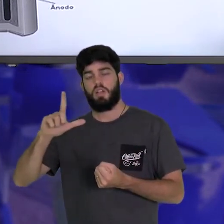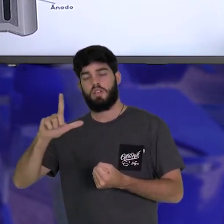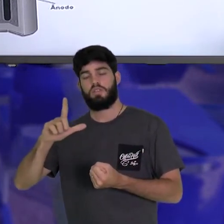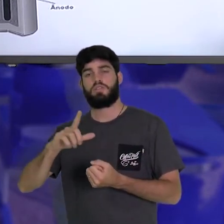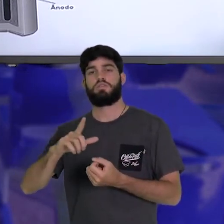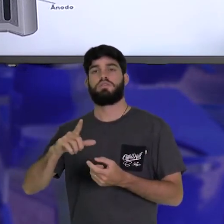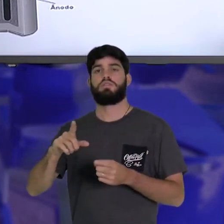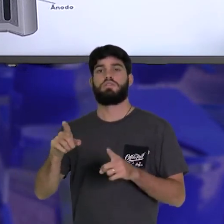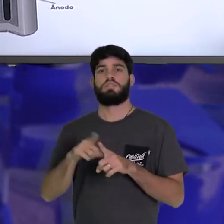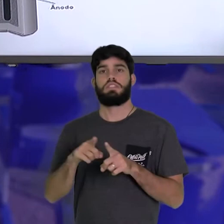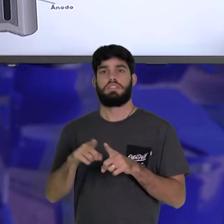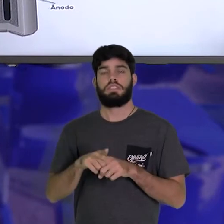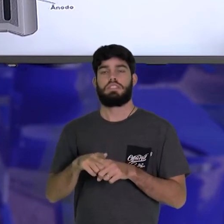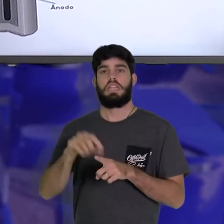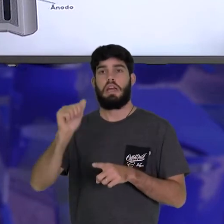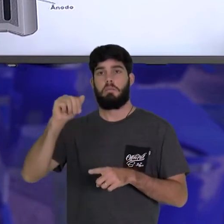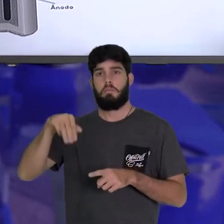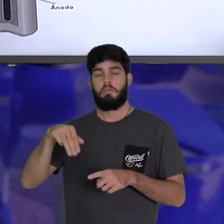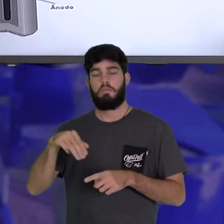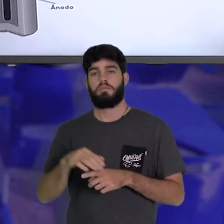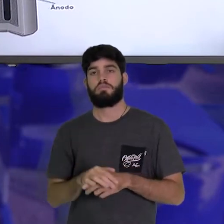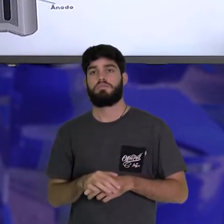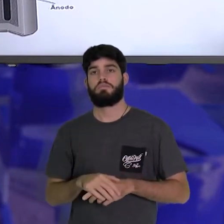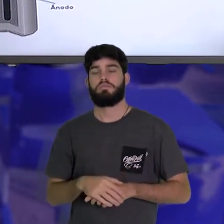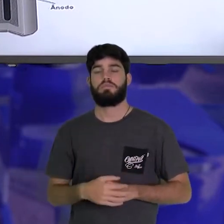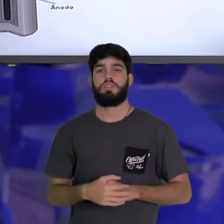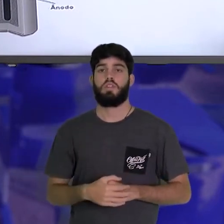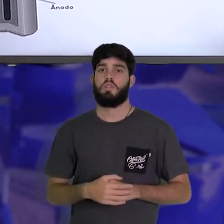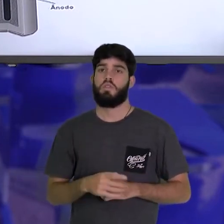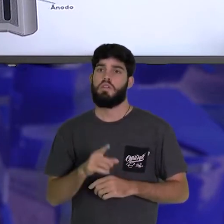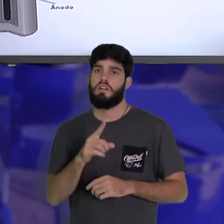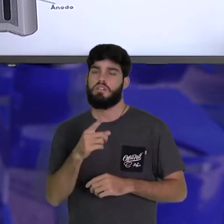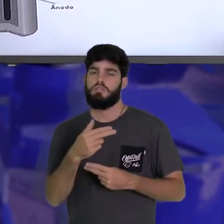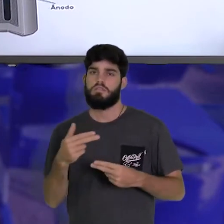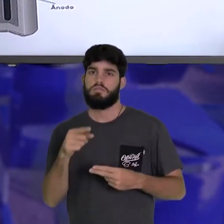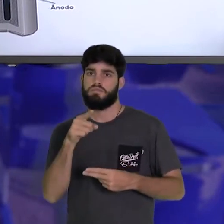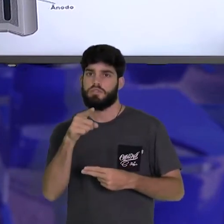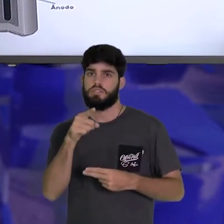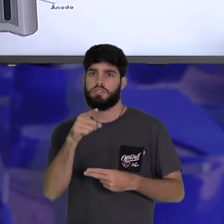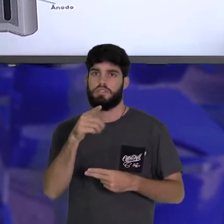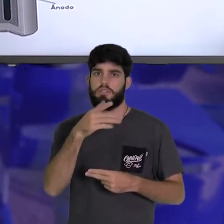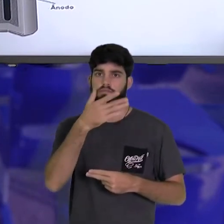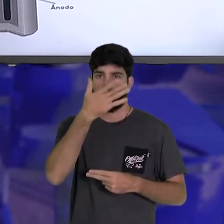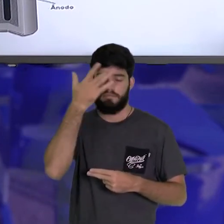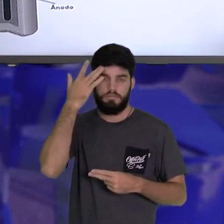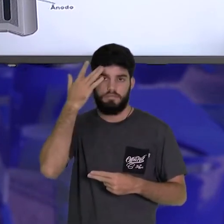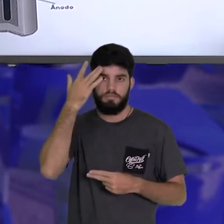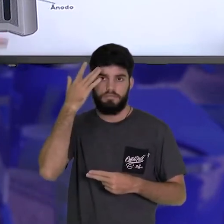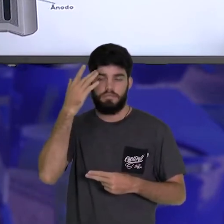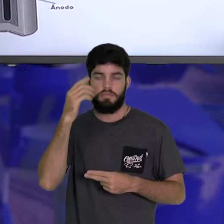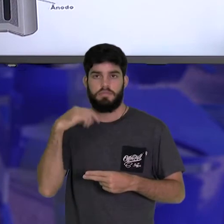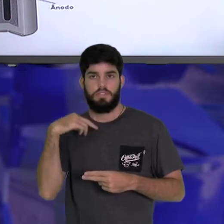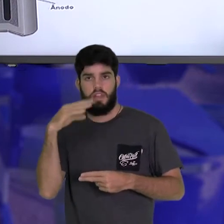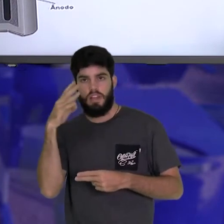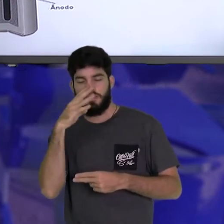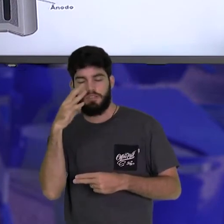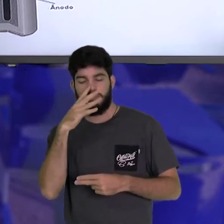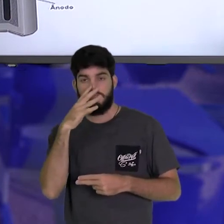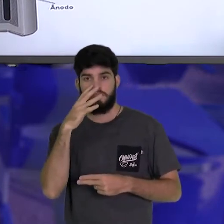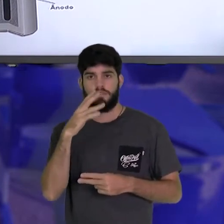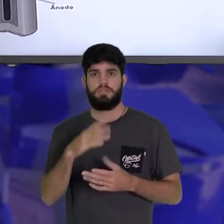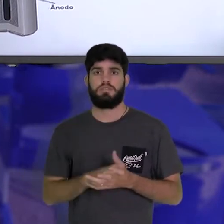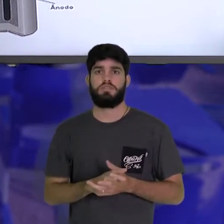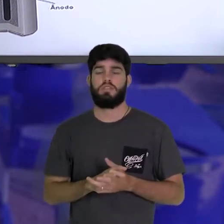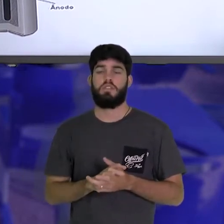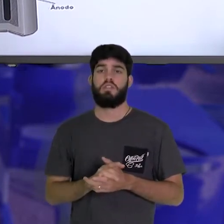de zinco. Uma ressalva, bastante interessante, a você fera, que está agora assistindo. Veja bem, o cloreto de